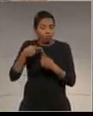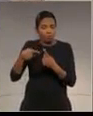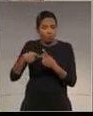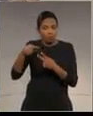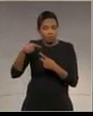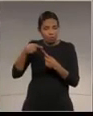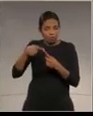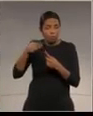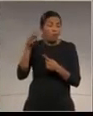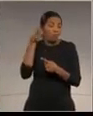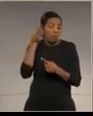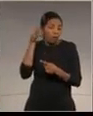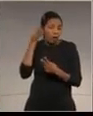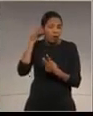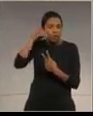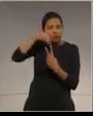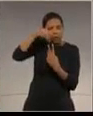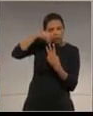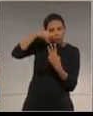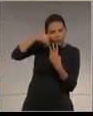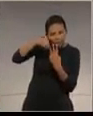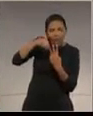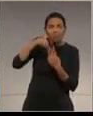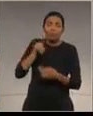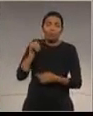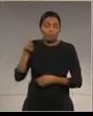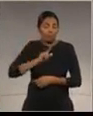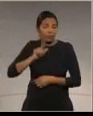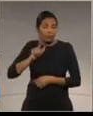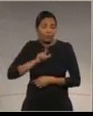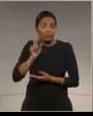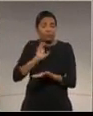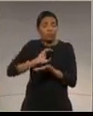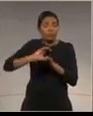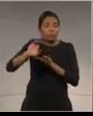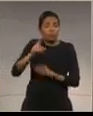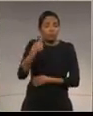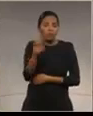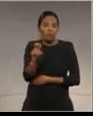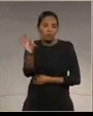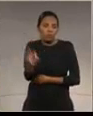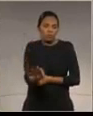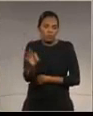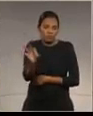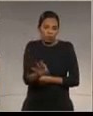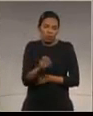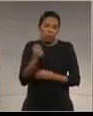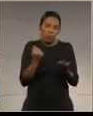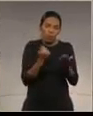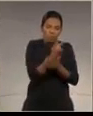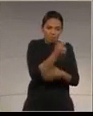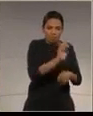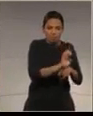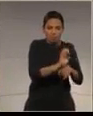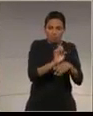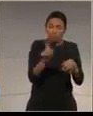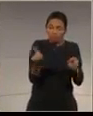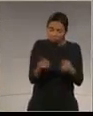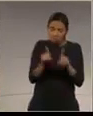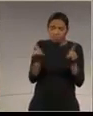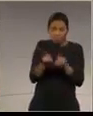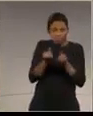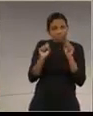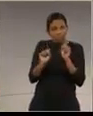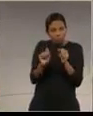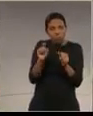de Vila Velha, que foi concedido através de um valor de 15% de remuneração para o Estado, nós podemos fazer o mesmo